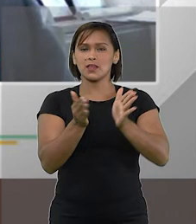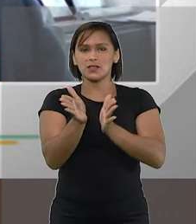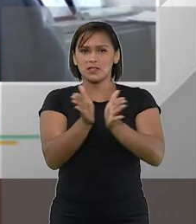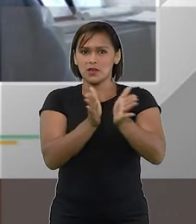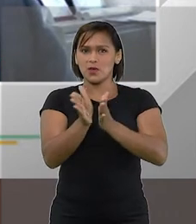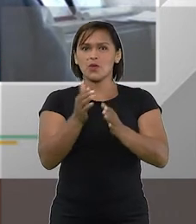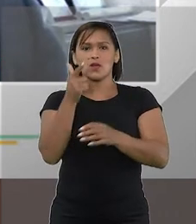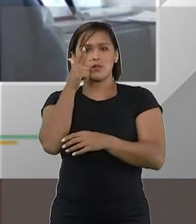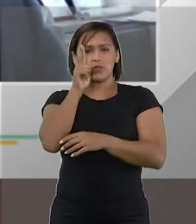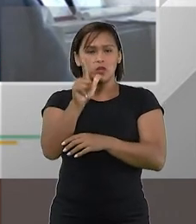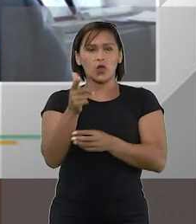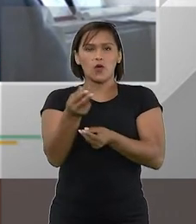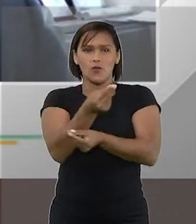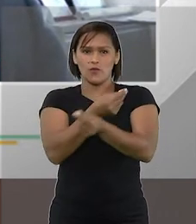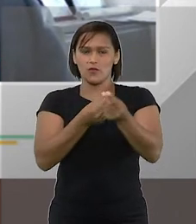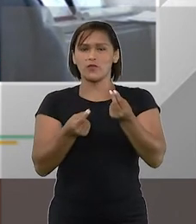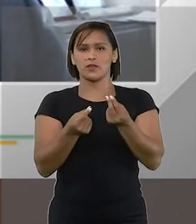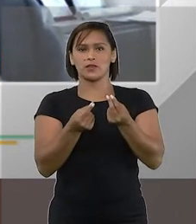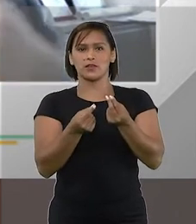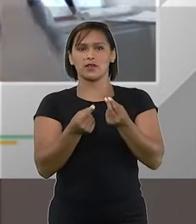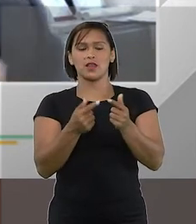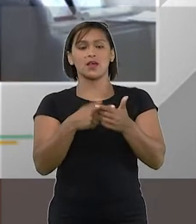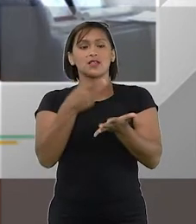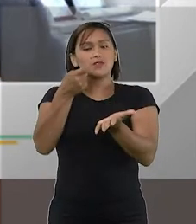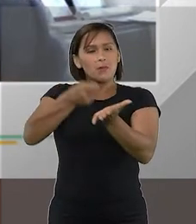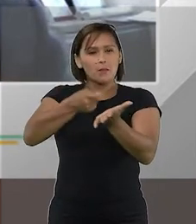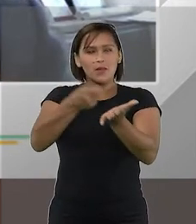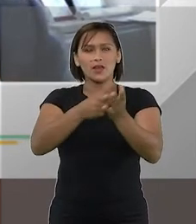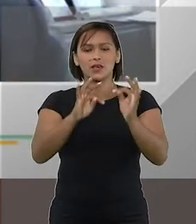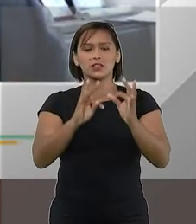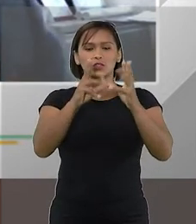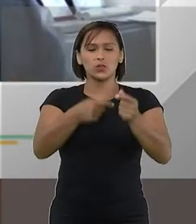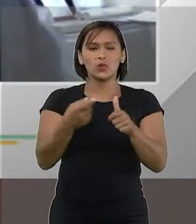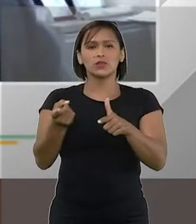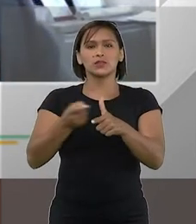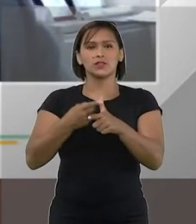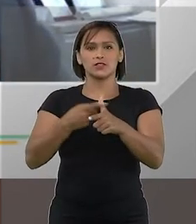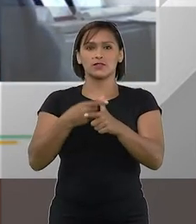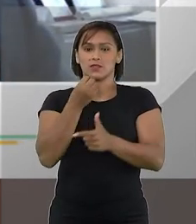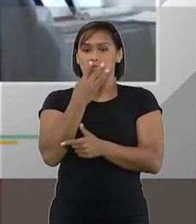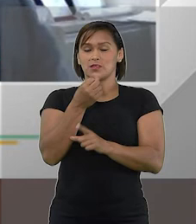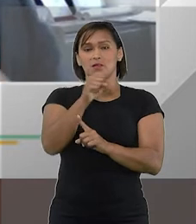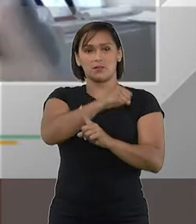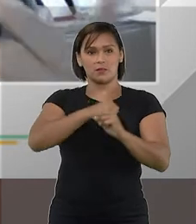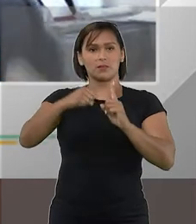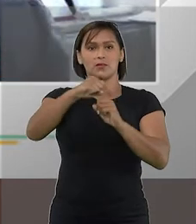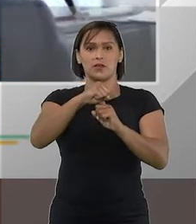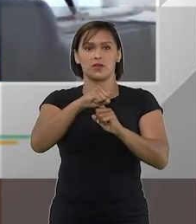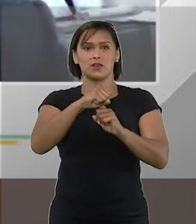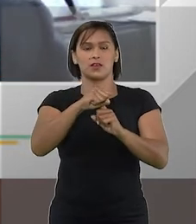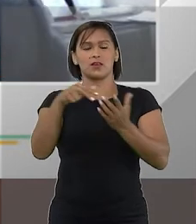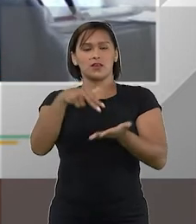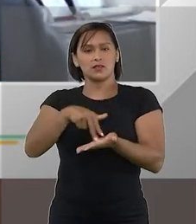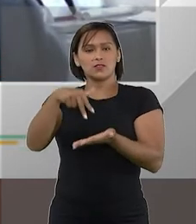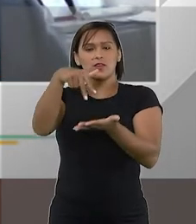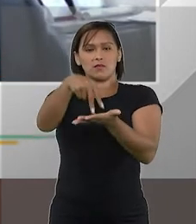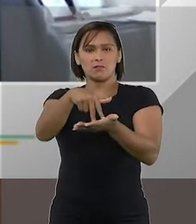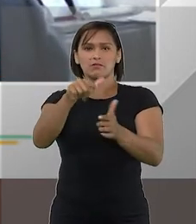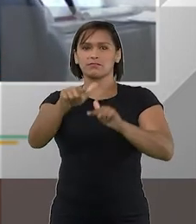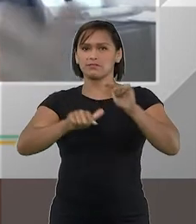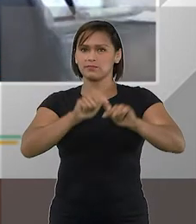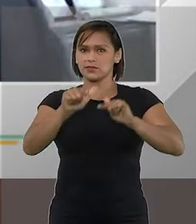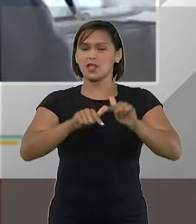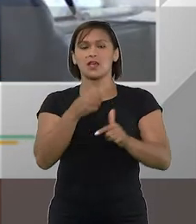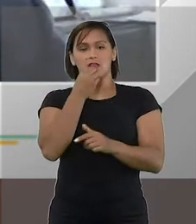acesso ao dinheiro novo, elas conseguem pagar os seus credores, isso é bom para todo mundo, e elas conseguem manter as suas